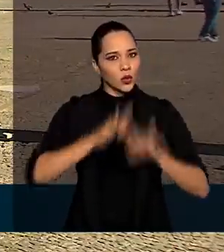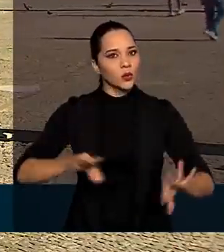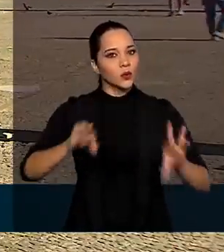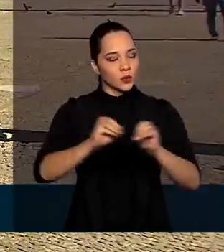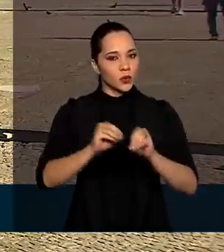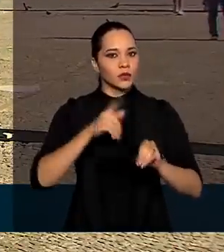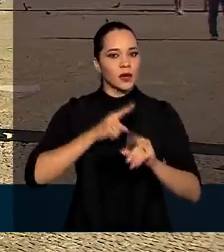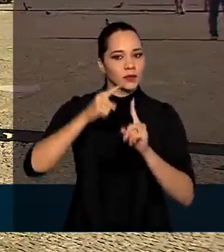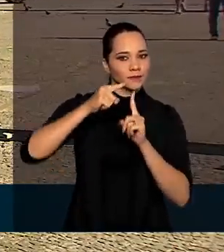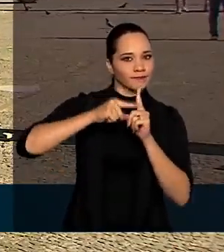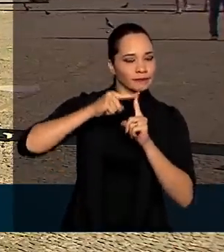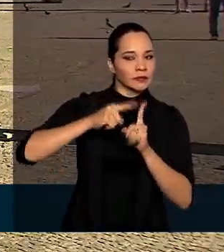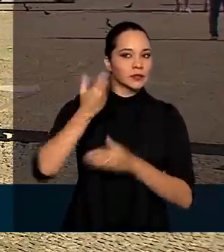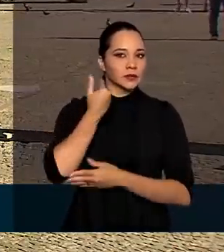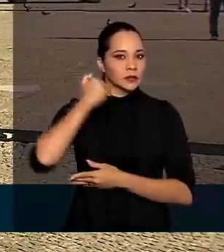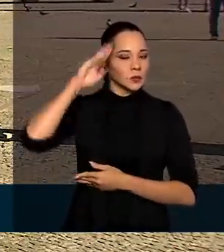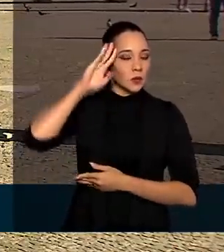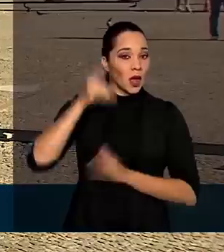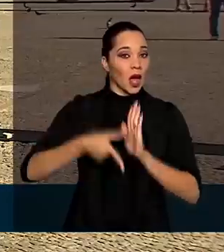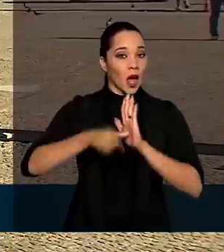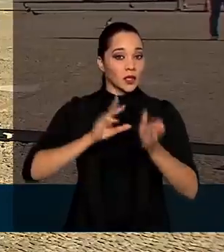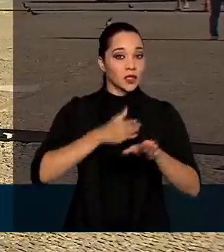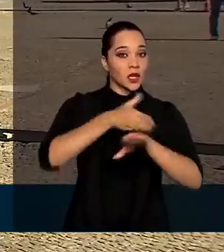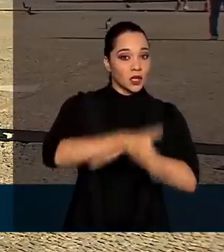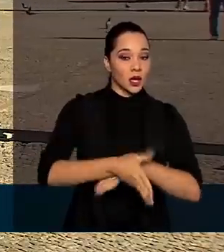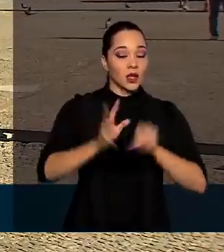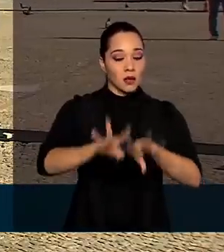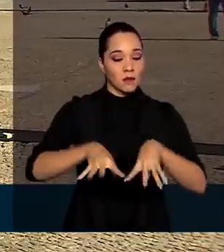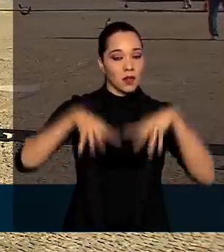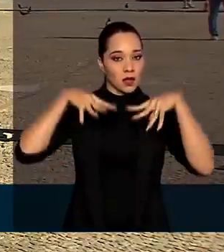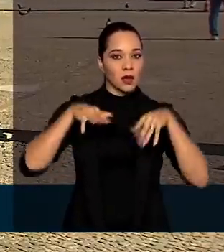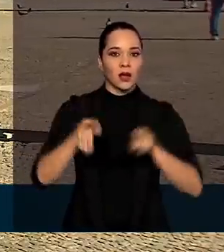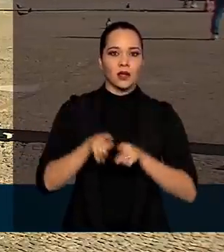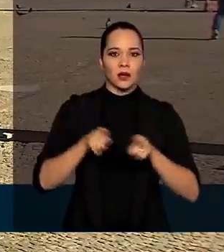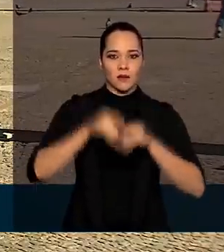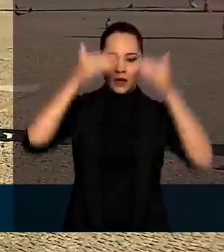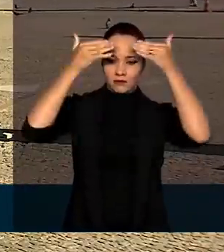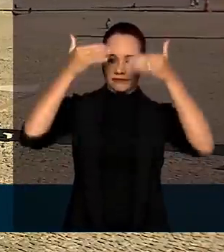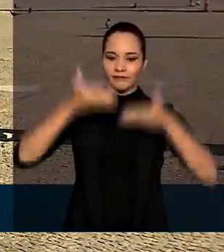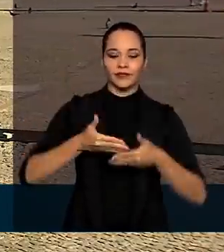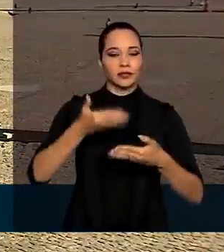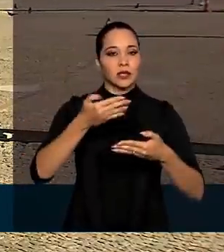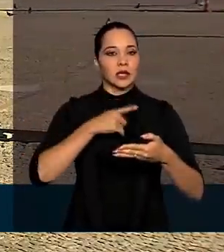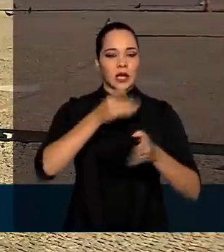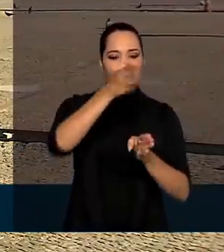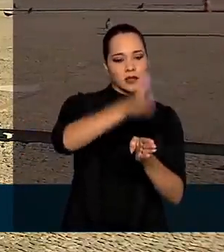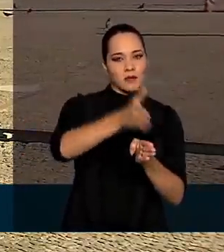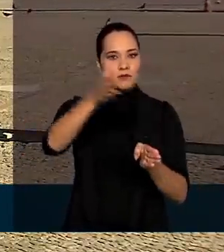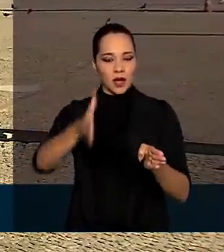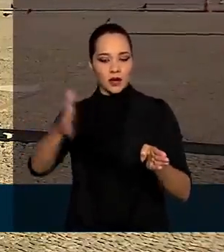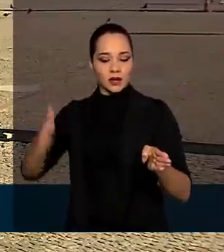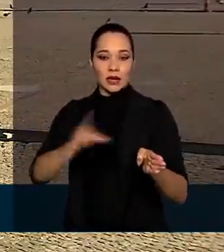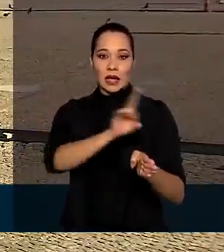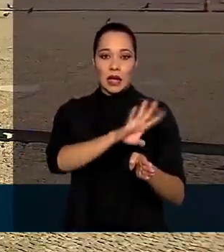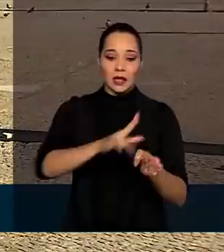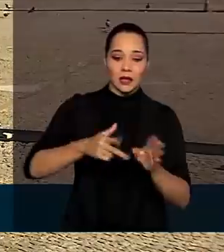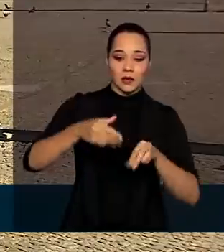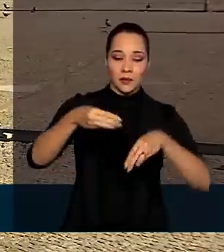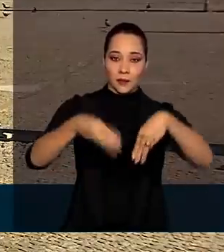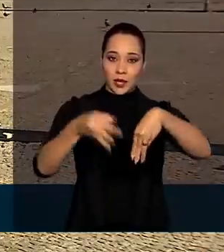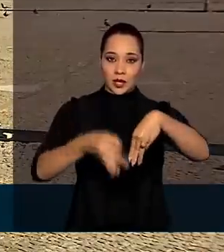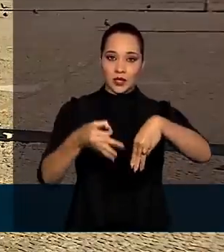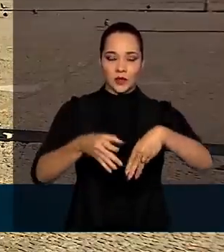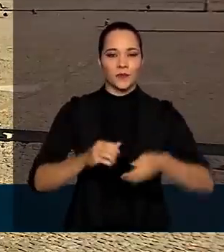tendo a temperatura aferida antes de entrar no plenário e também placas de acrílico estão separando os ministros. Luiz Fux, ele é